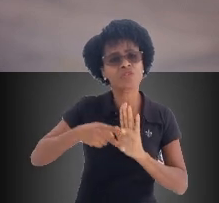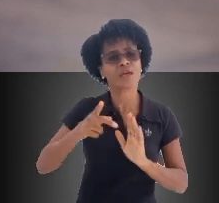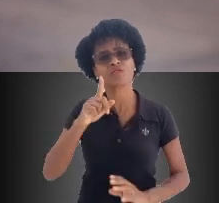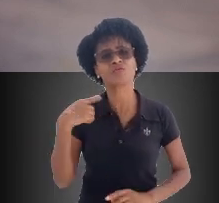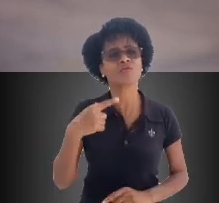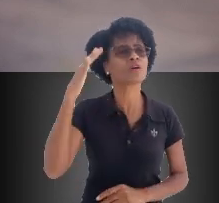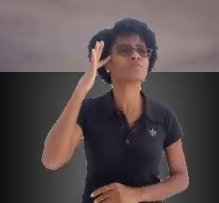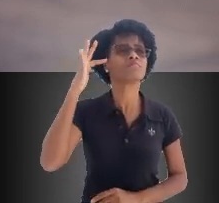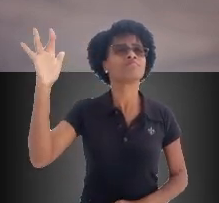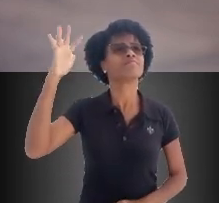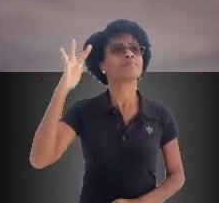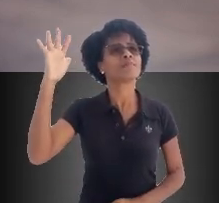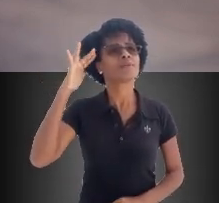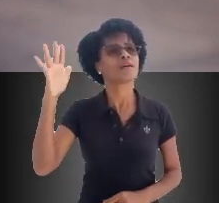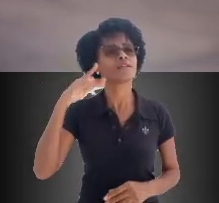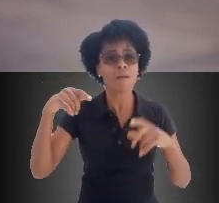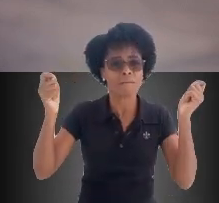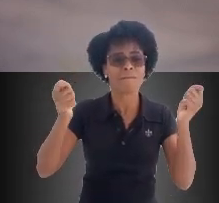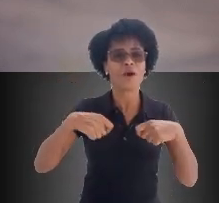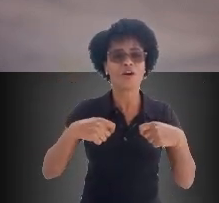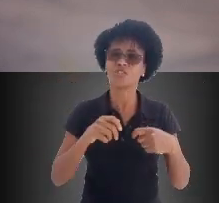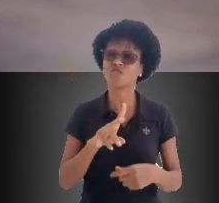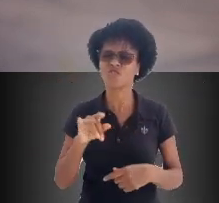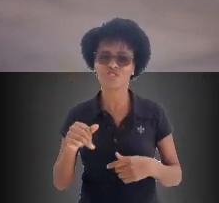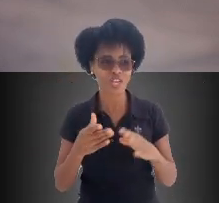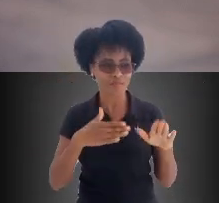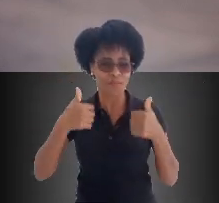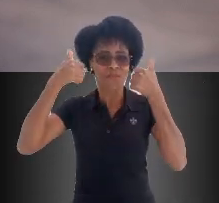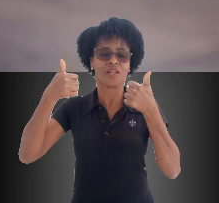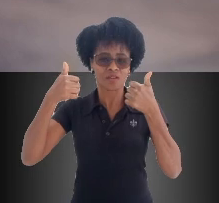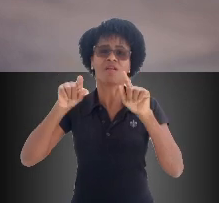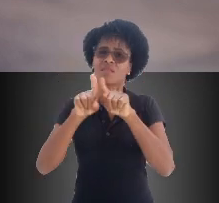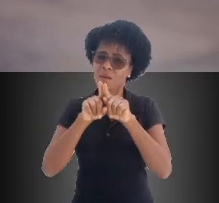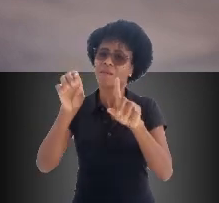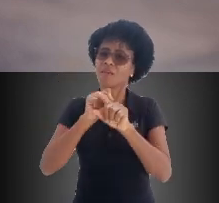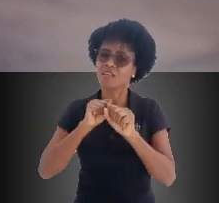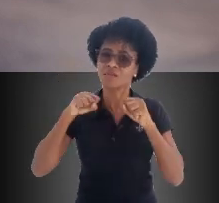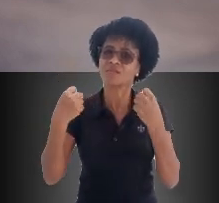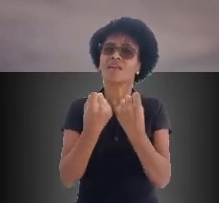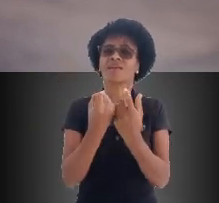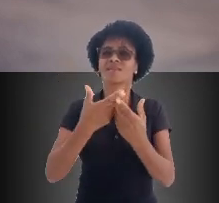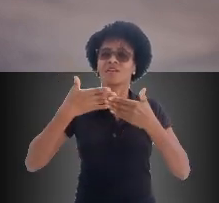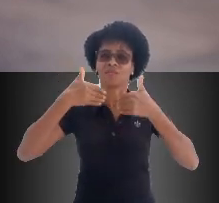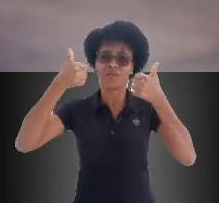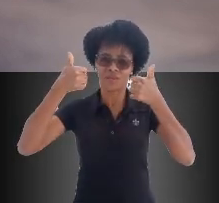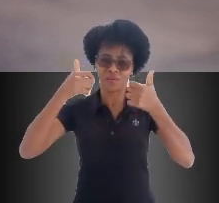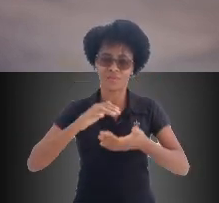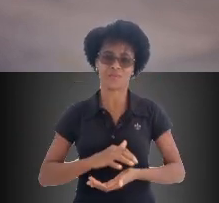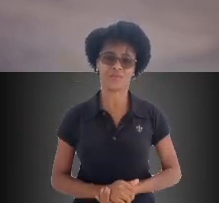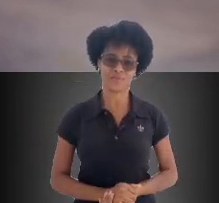de projetos como esse, nos faz sonhar, nos possibilita sonhar em dias melhores, em construção de uma sociedade melhor.